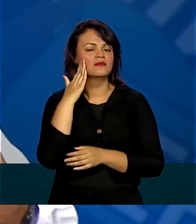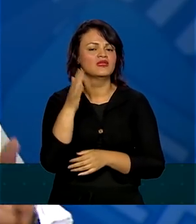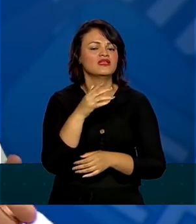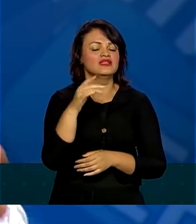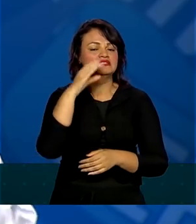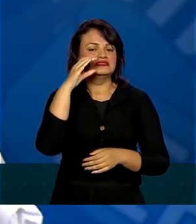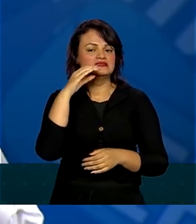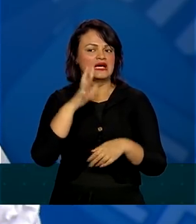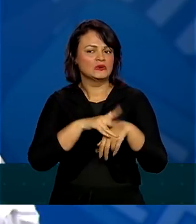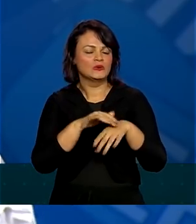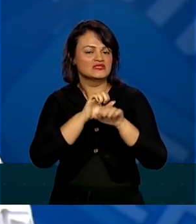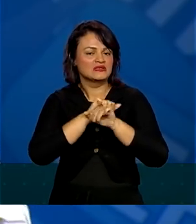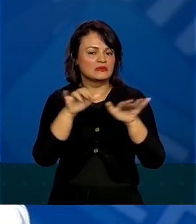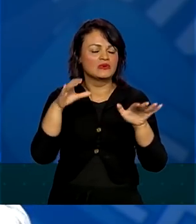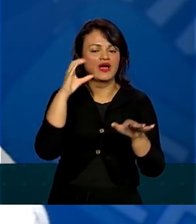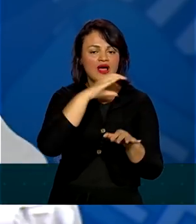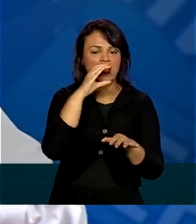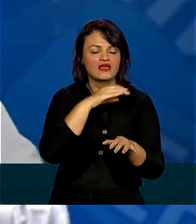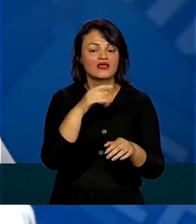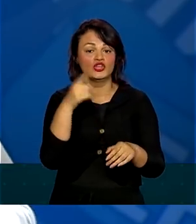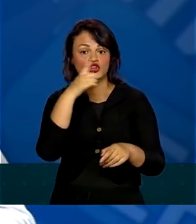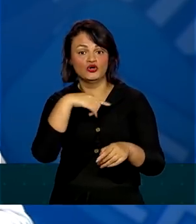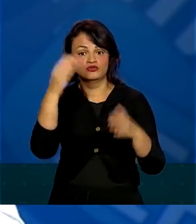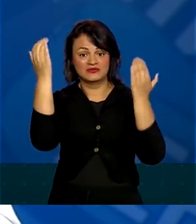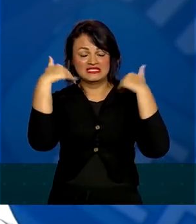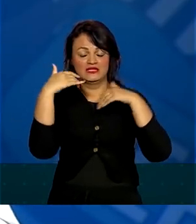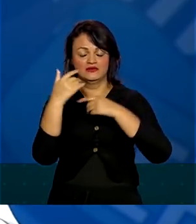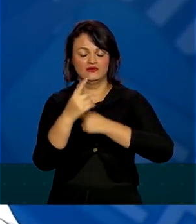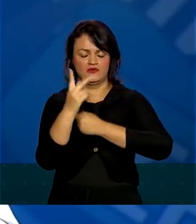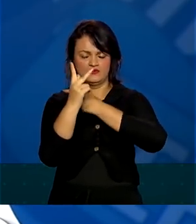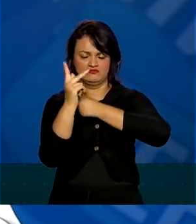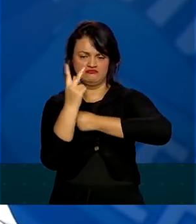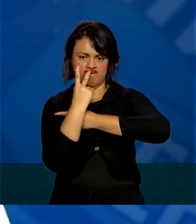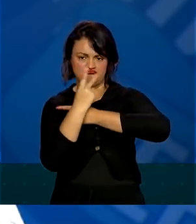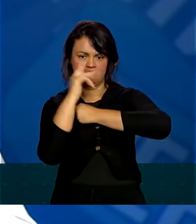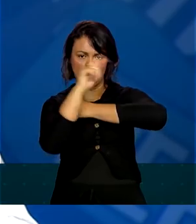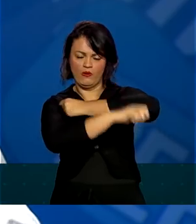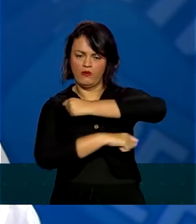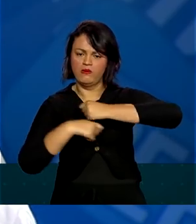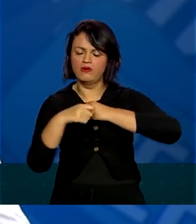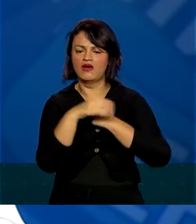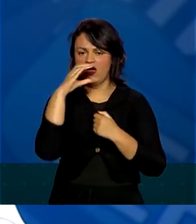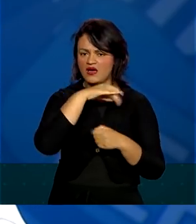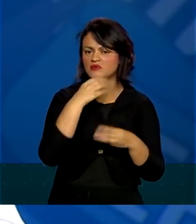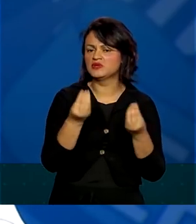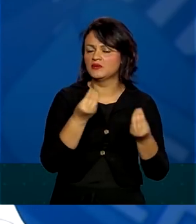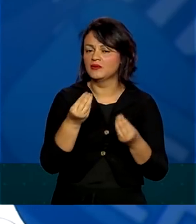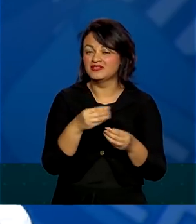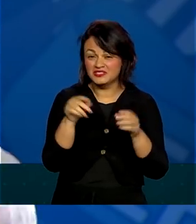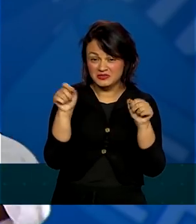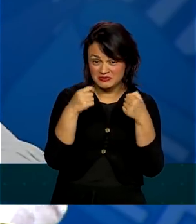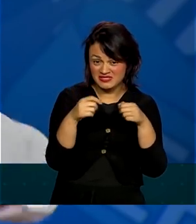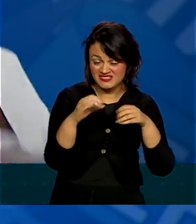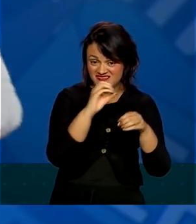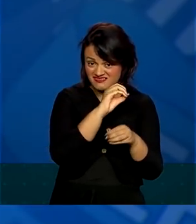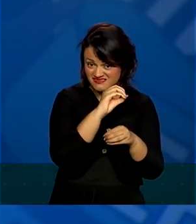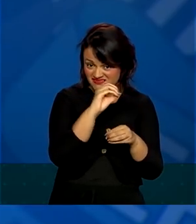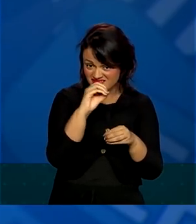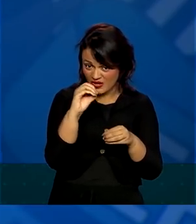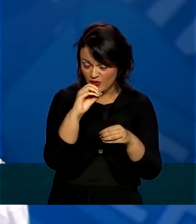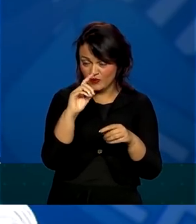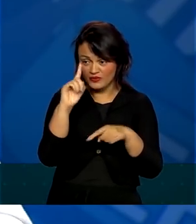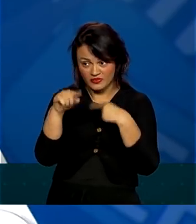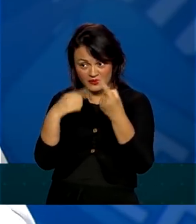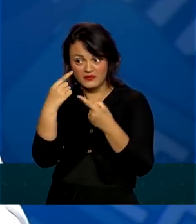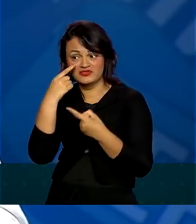que velocidade que nós estamos ganhando anticorpo a esta doença. Então, nós precisamos um marco zero agora, depois nós vamos fazer